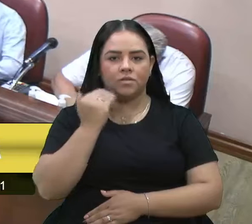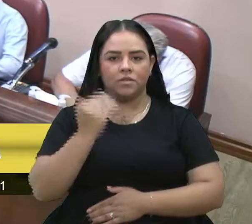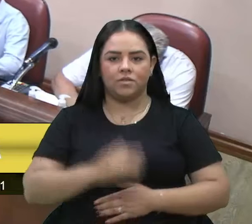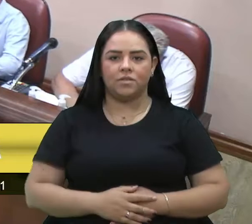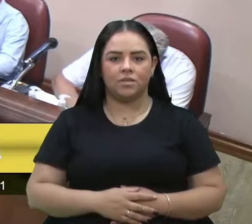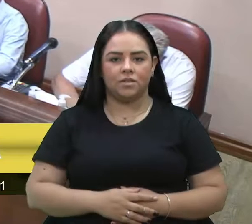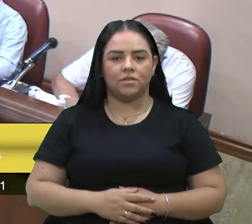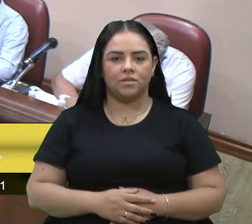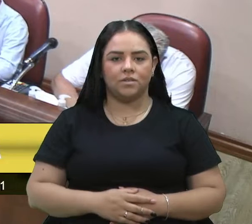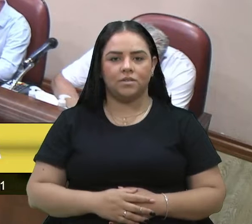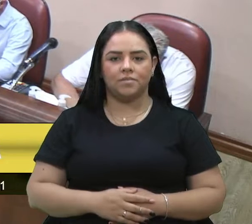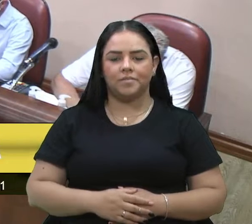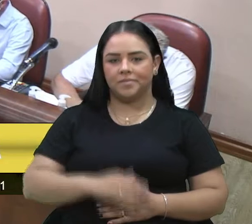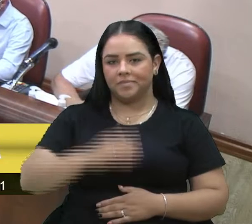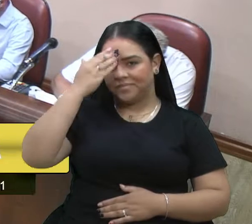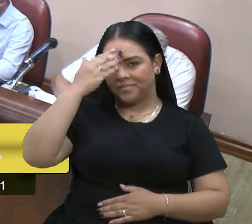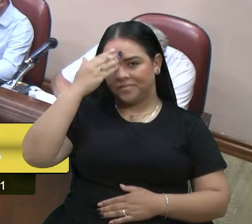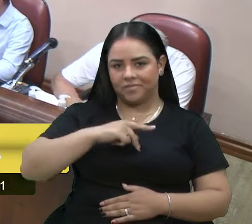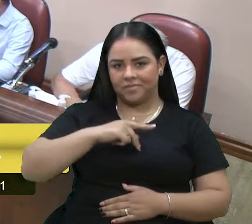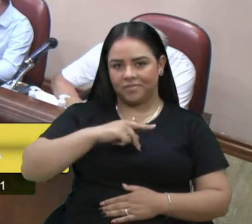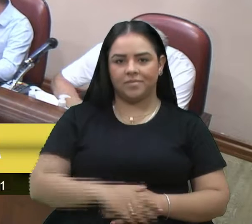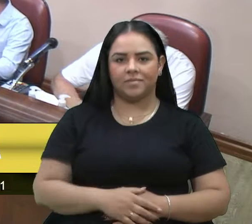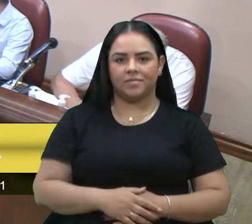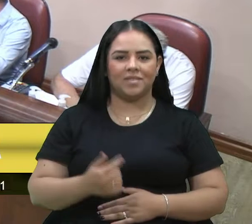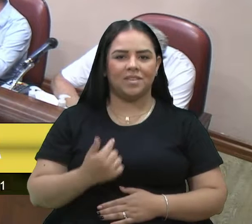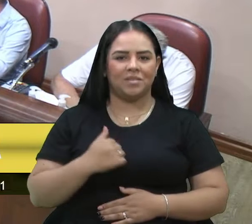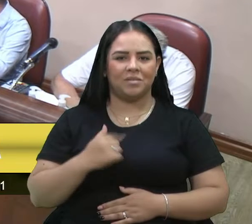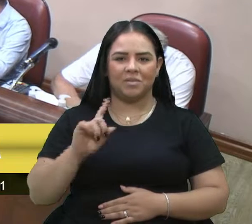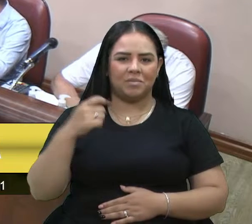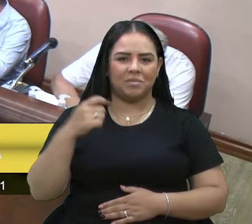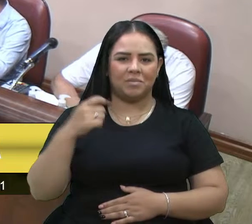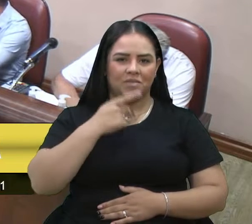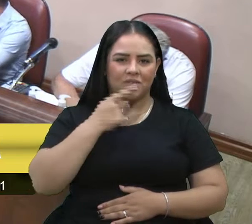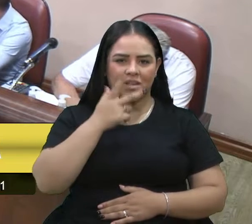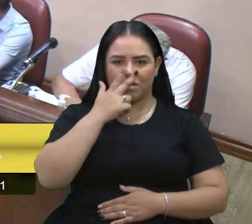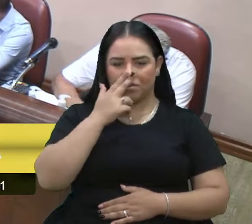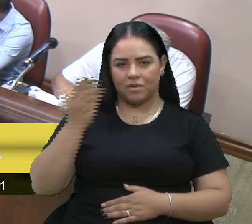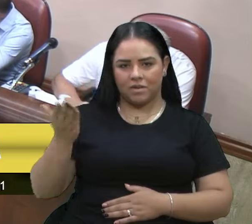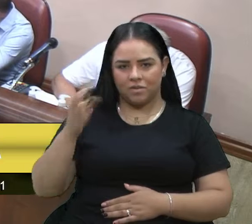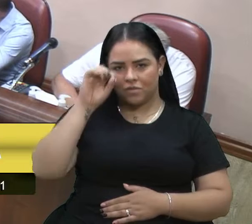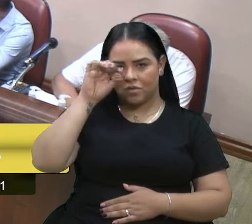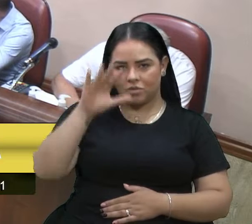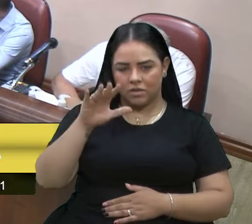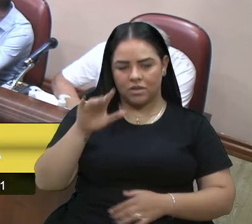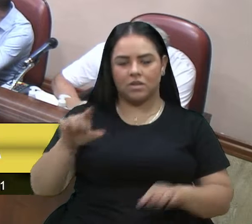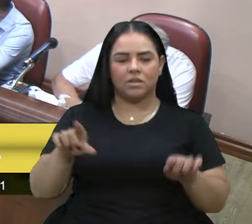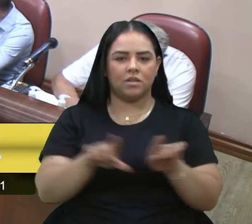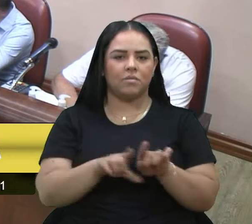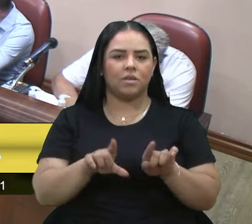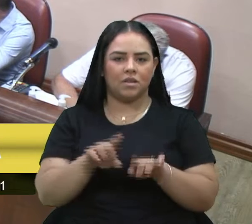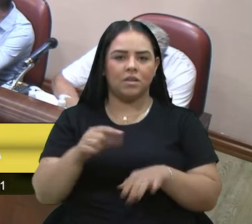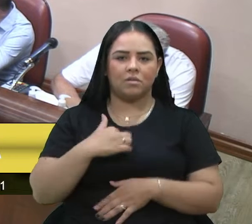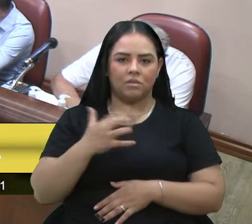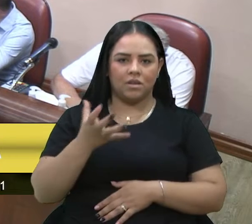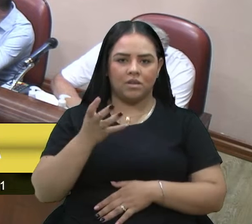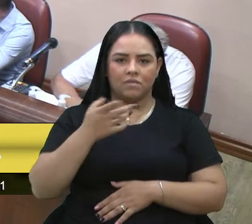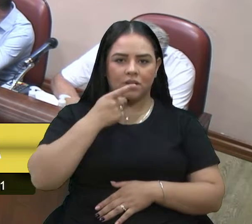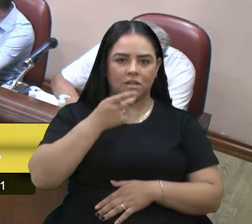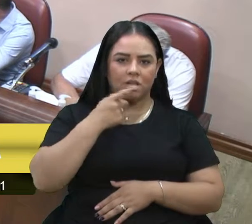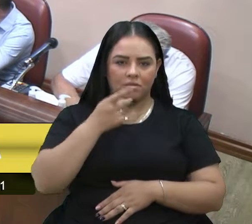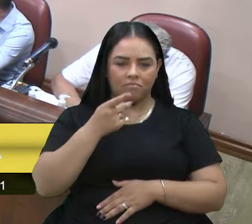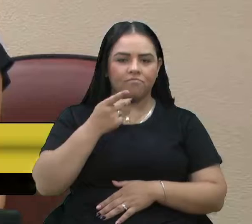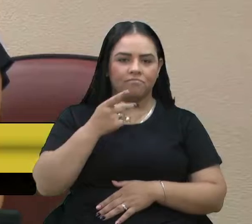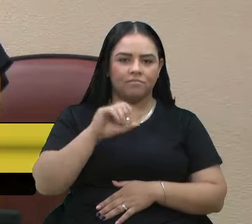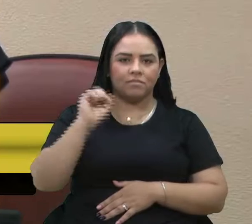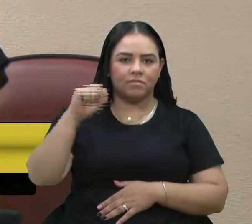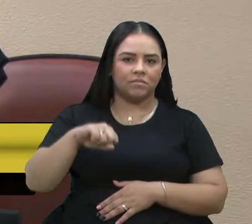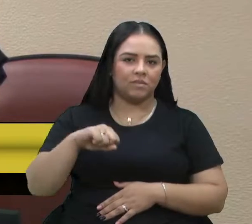Obrigada, senhor presidente. Quase não preciso falar depois das suas palavras, vereador Fiuza, e queria justamente fazer uma referência a isso com os